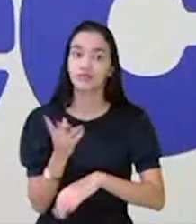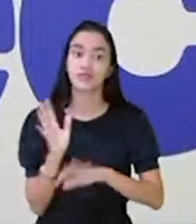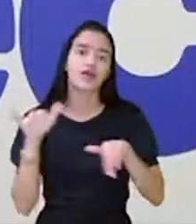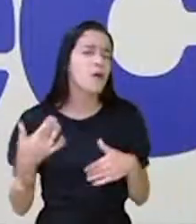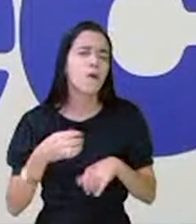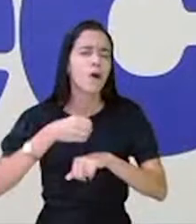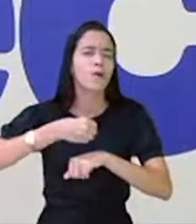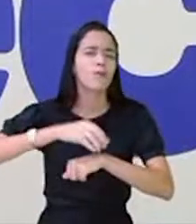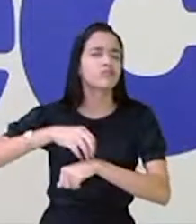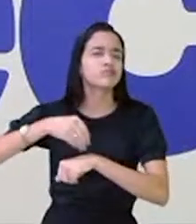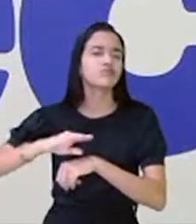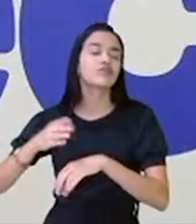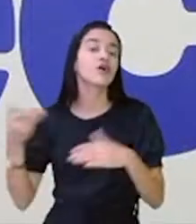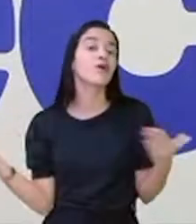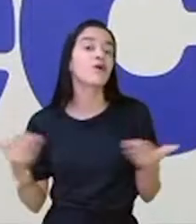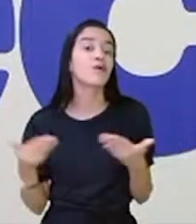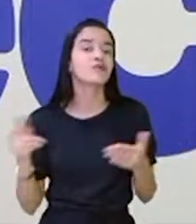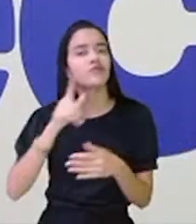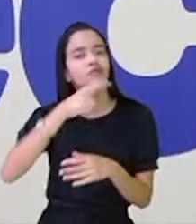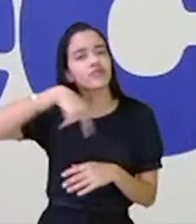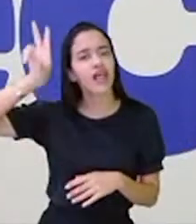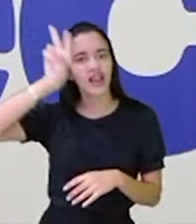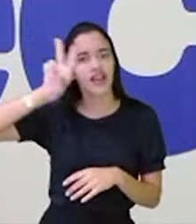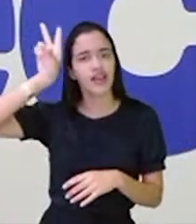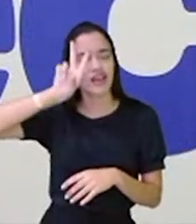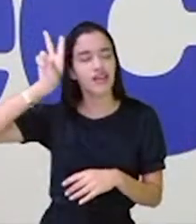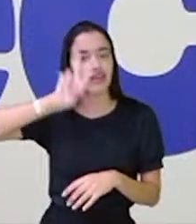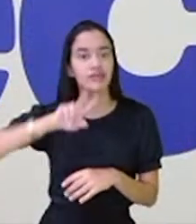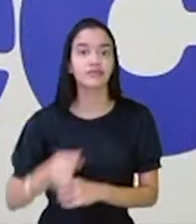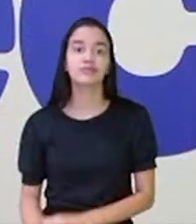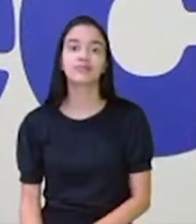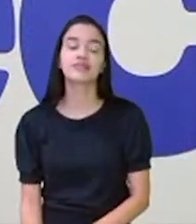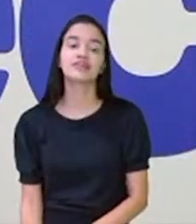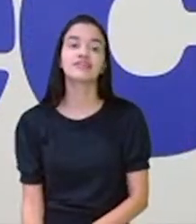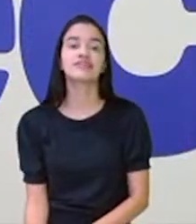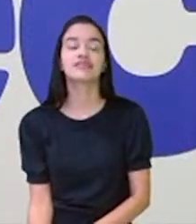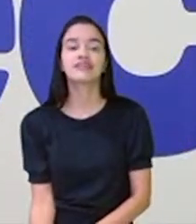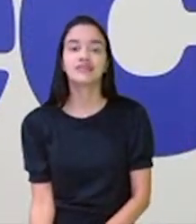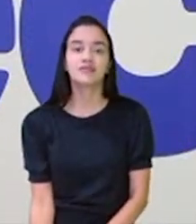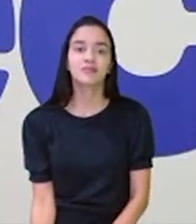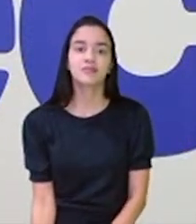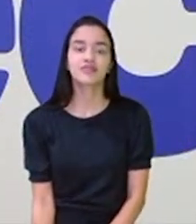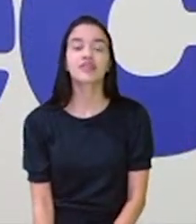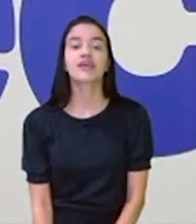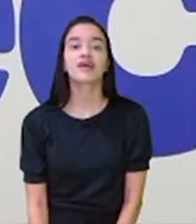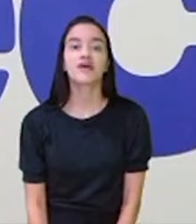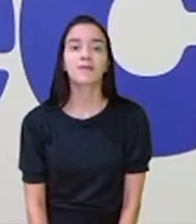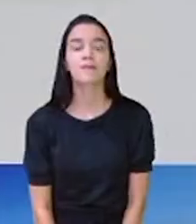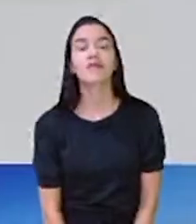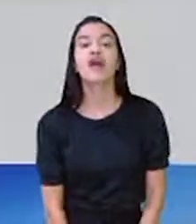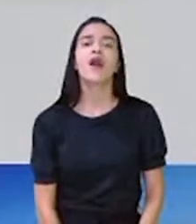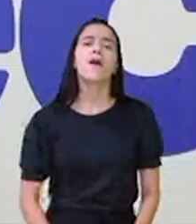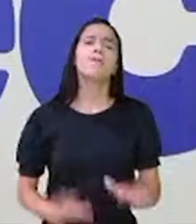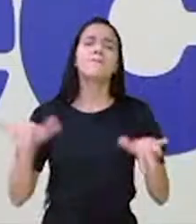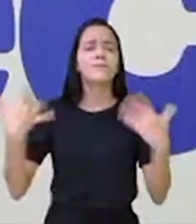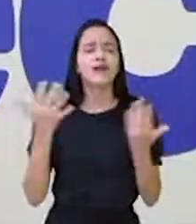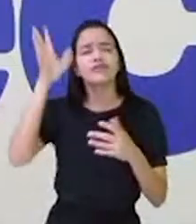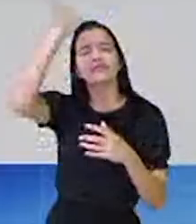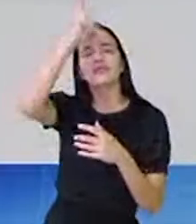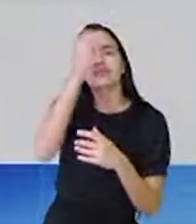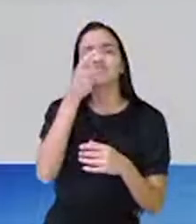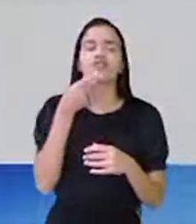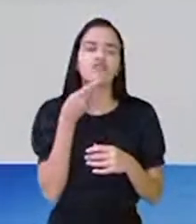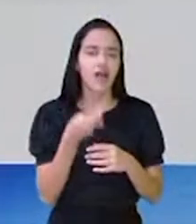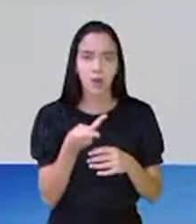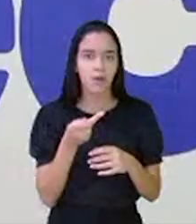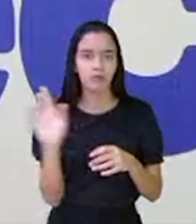Quais são os recados de hoje, vocês estão lembrados? Os recadinhos de sempre, né, professora Mauricéia? Mas o Carijó falou? Não. Ele